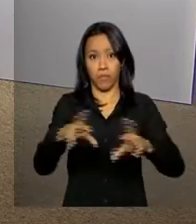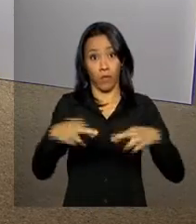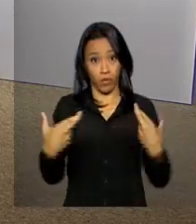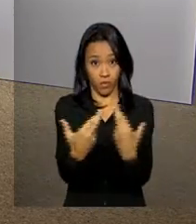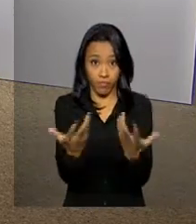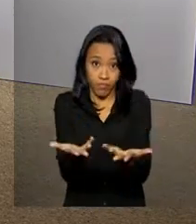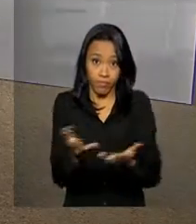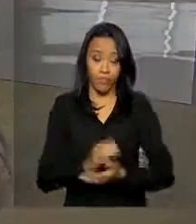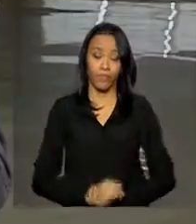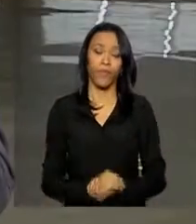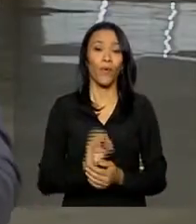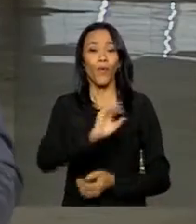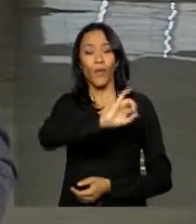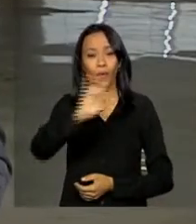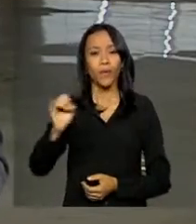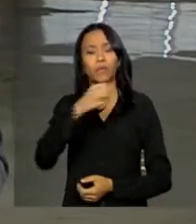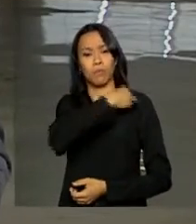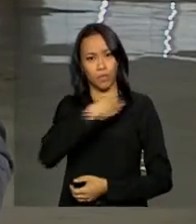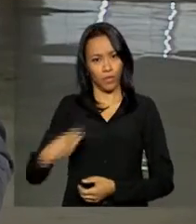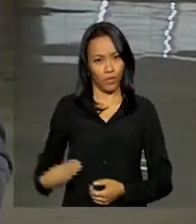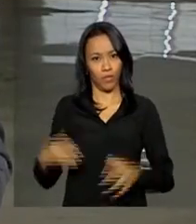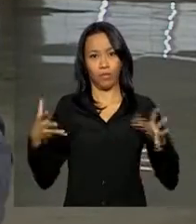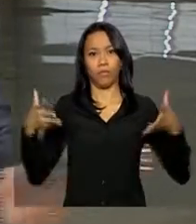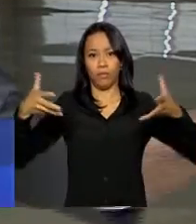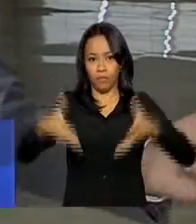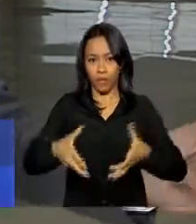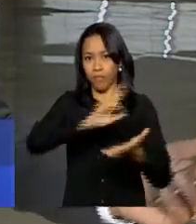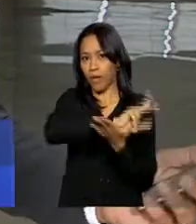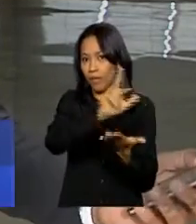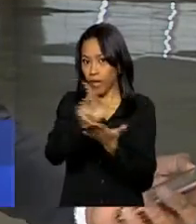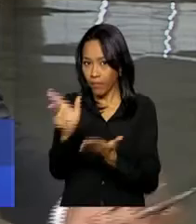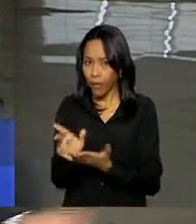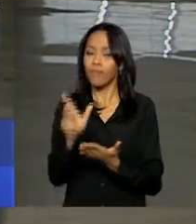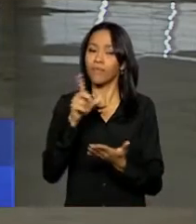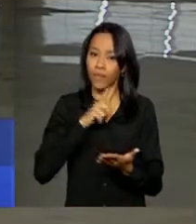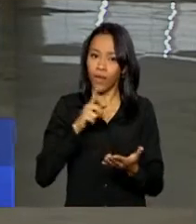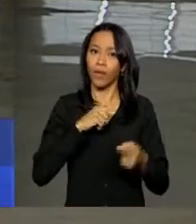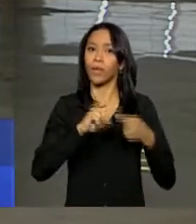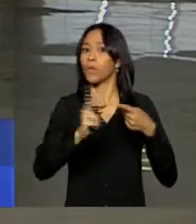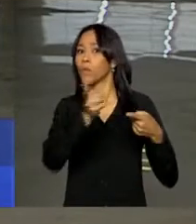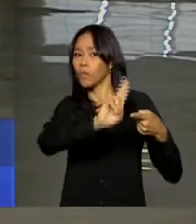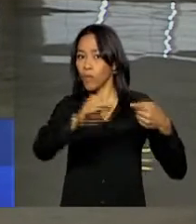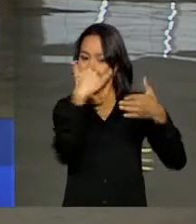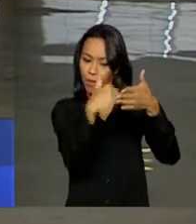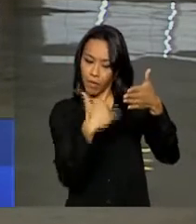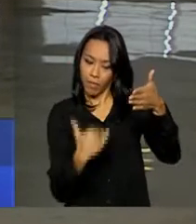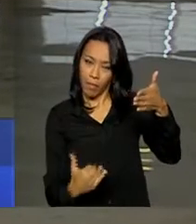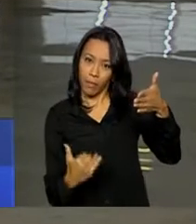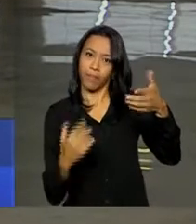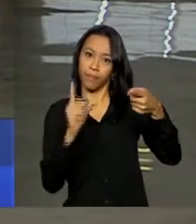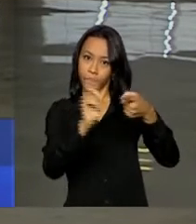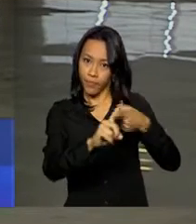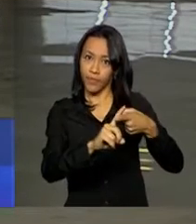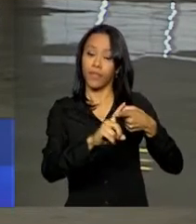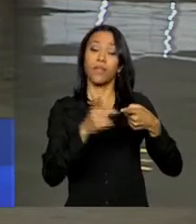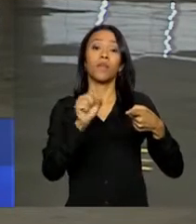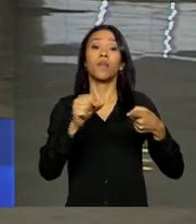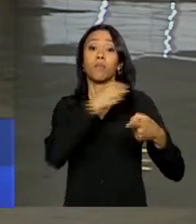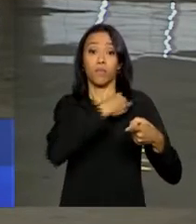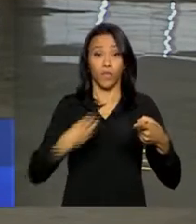Oi, Daniele. Os ministros que participam dessa reunião, saiu a lista agora há pouco, são os seguintes. Eu vou ler para vocês. O